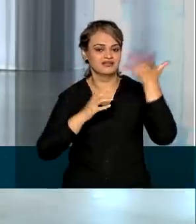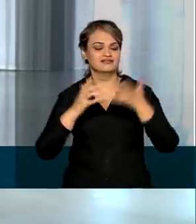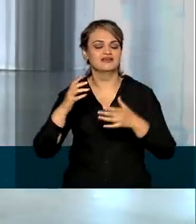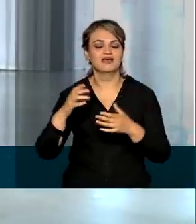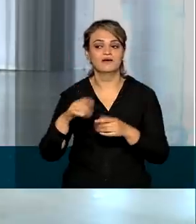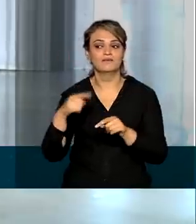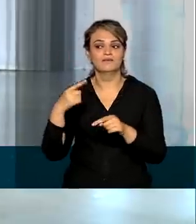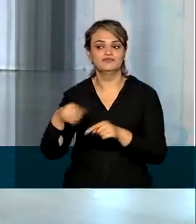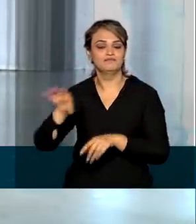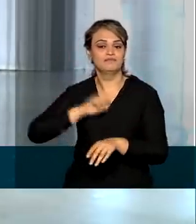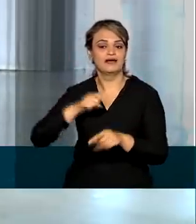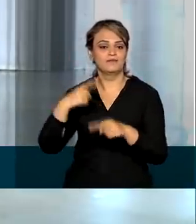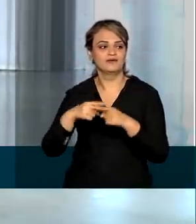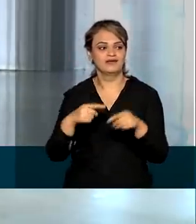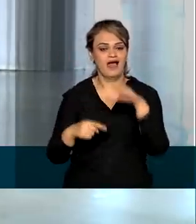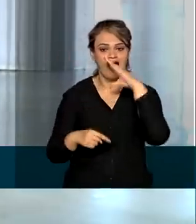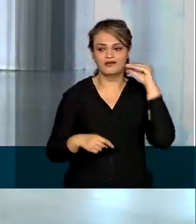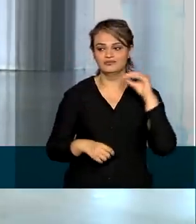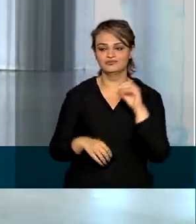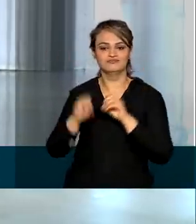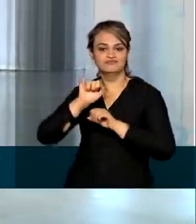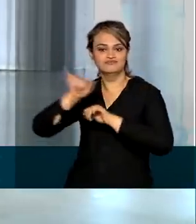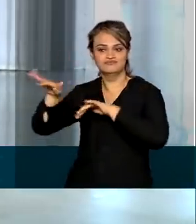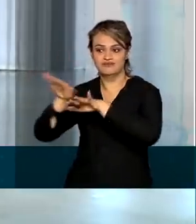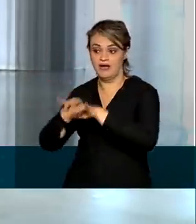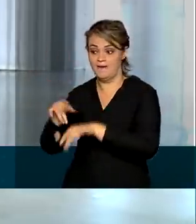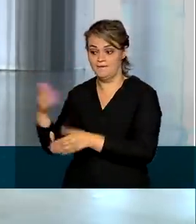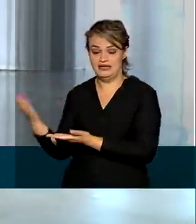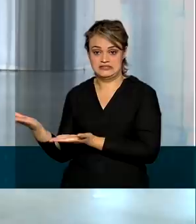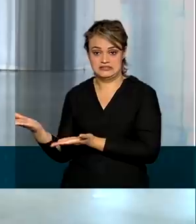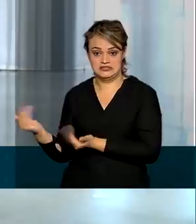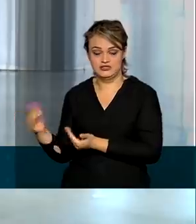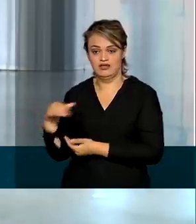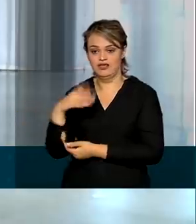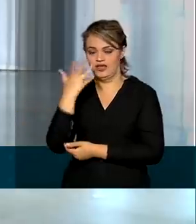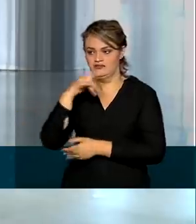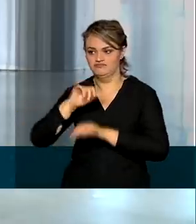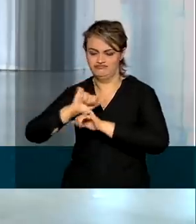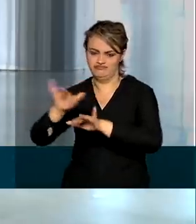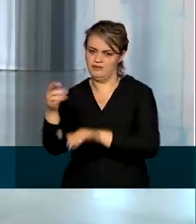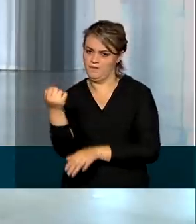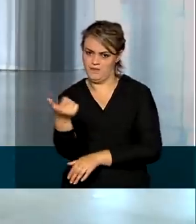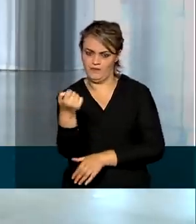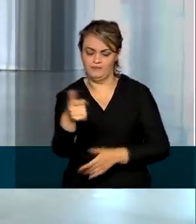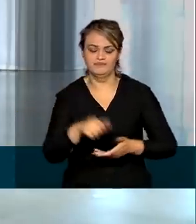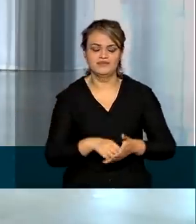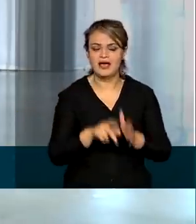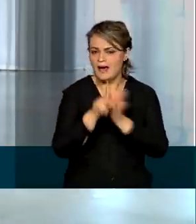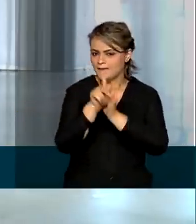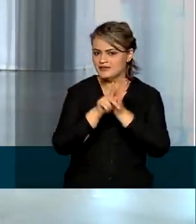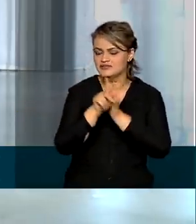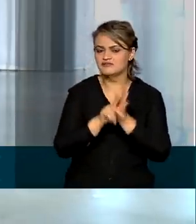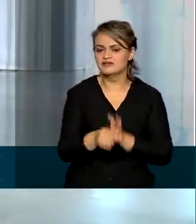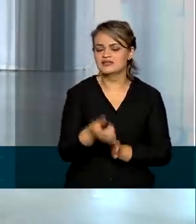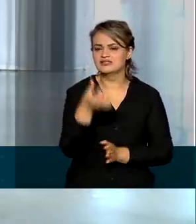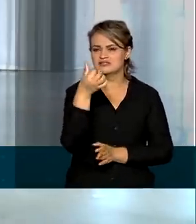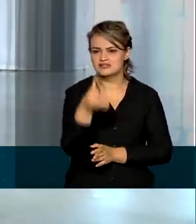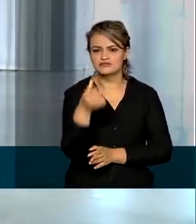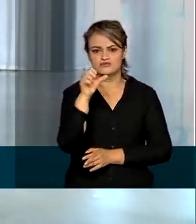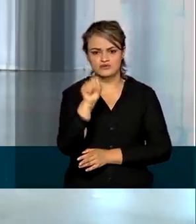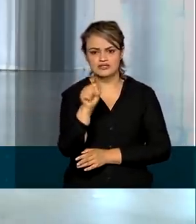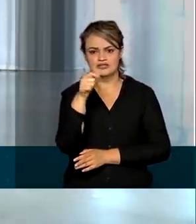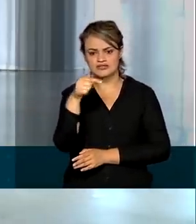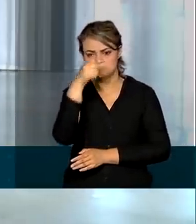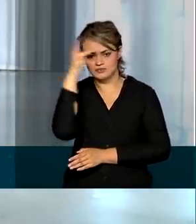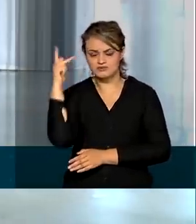por adultos com Covid-19 do que transmitem o vírus. A pesquisa foi feita com 667 participantes